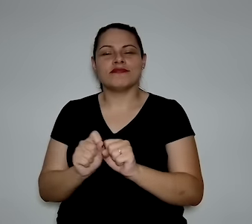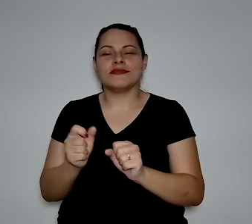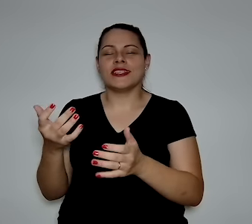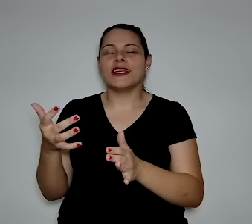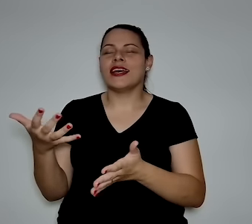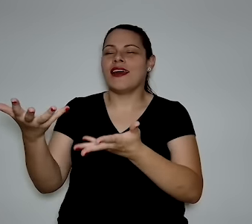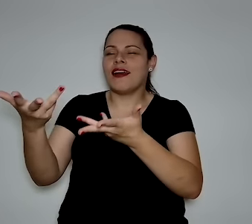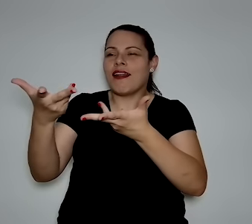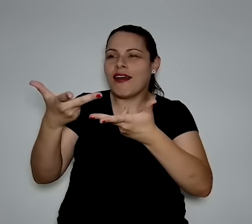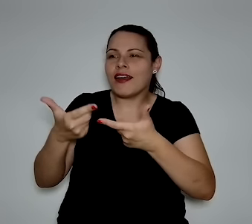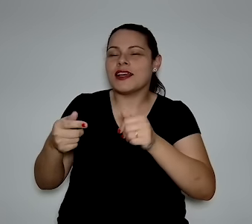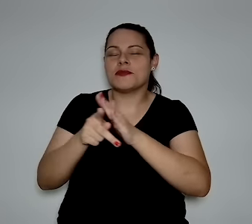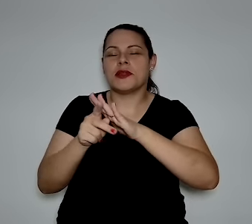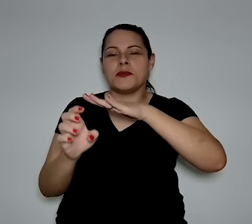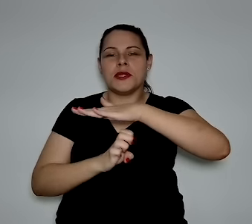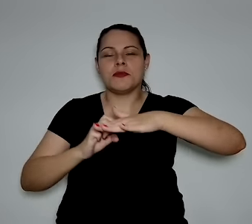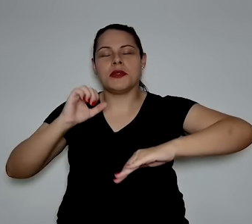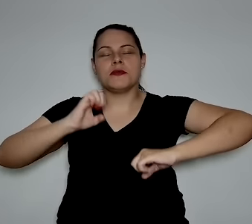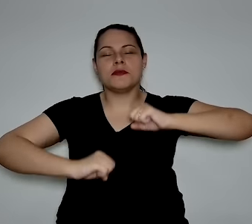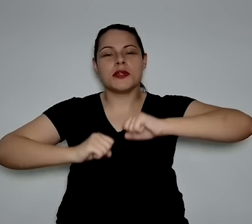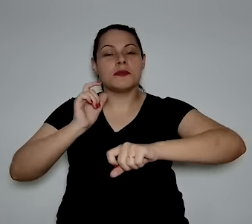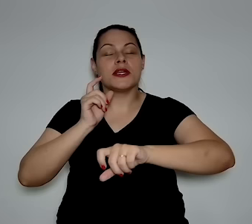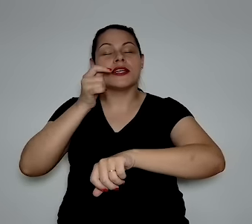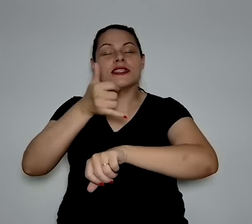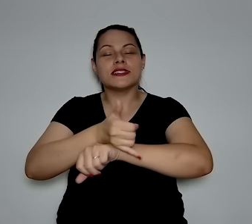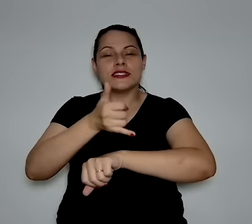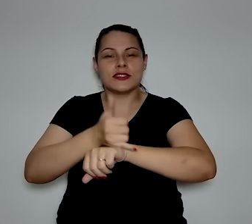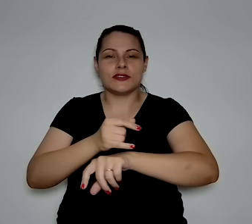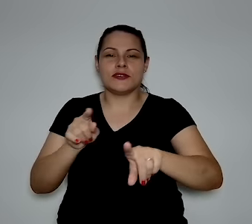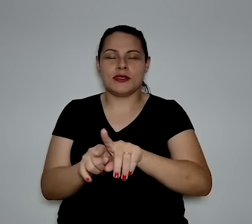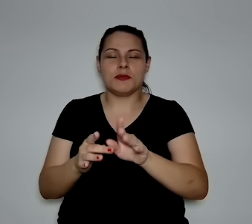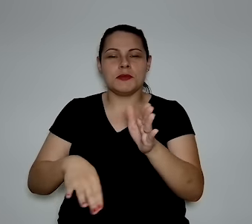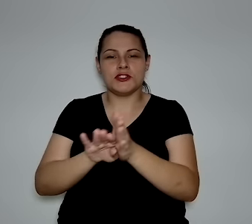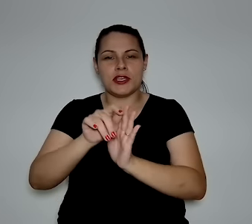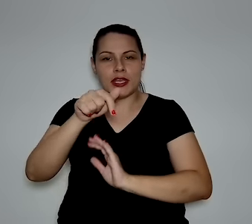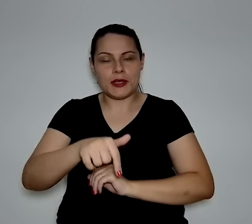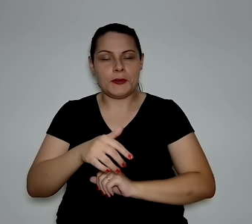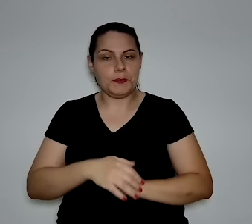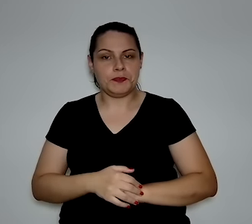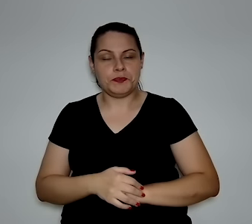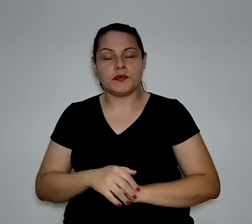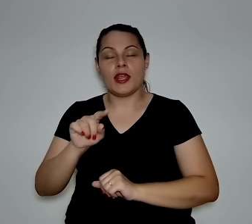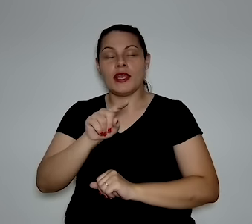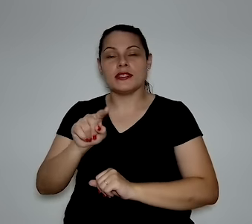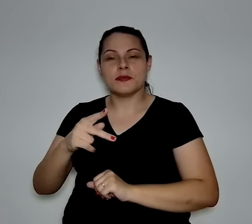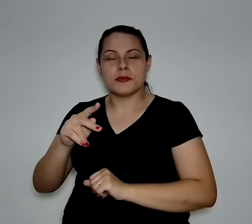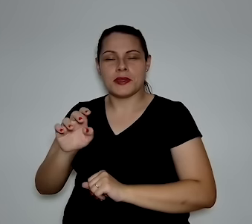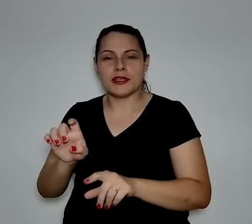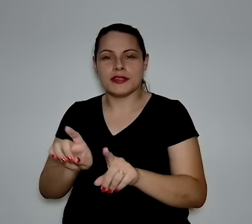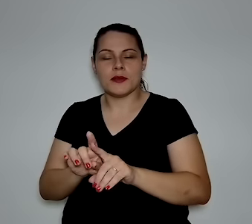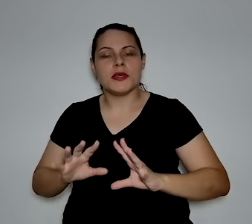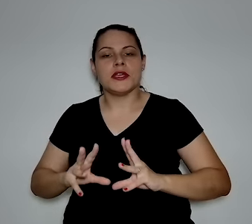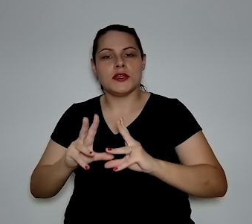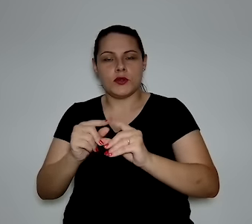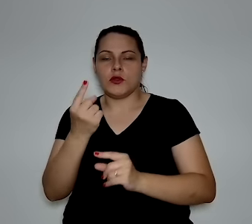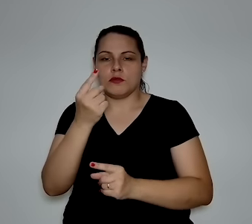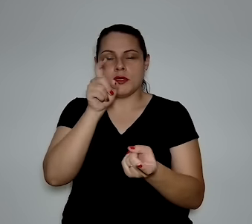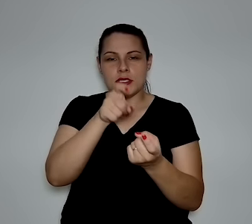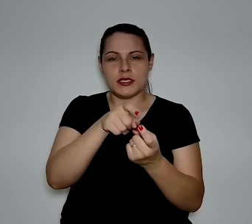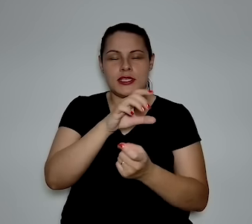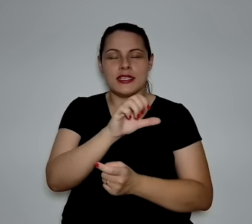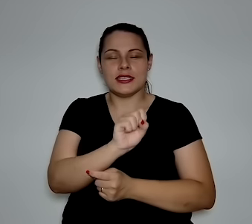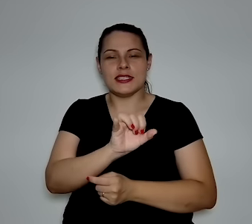pudesse atrair essa companhia siderúrgica, essa indústria. Bom, esse exemplo, a ZPE tem essa